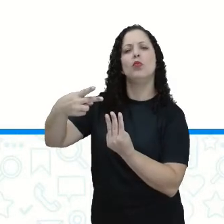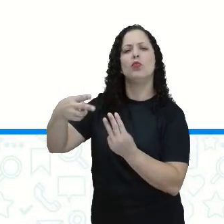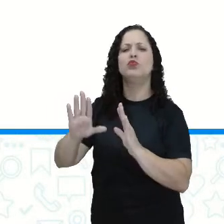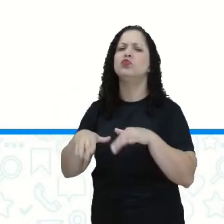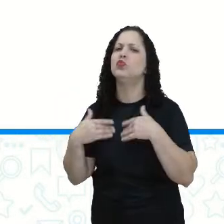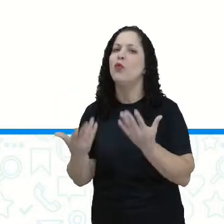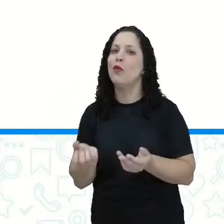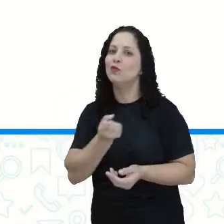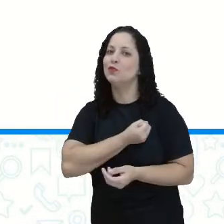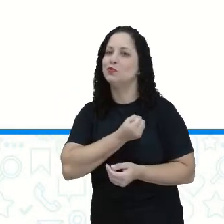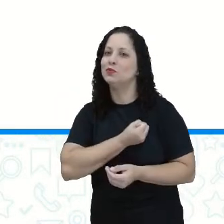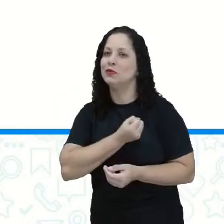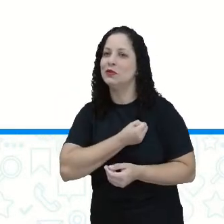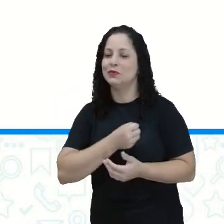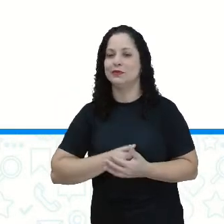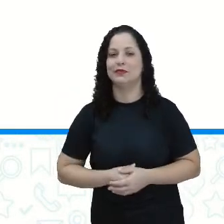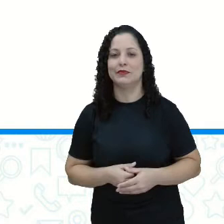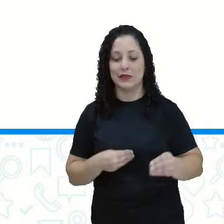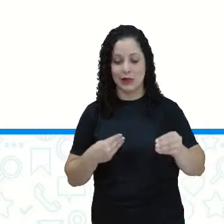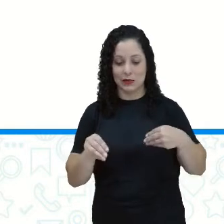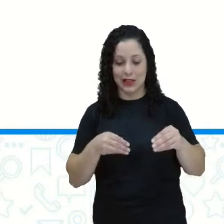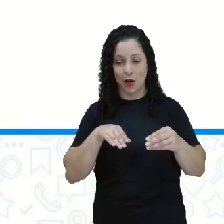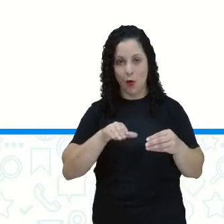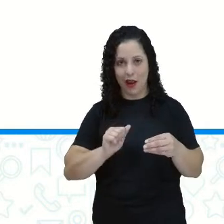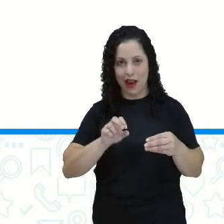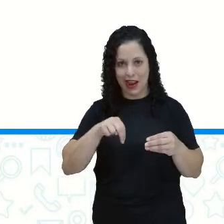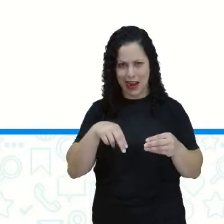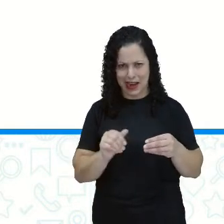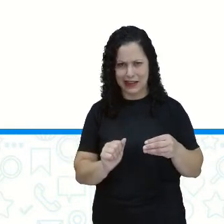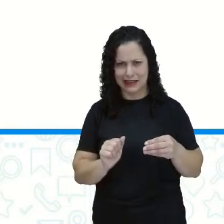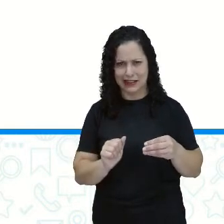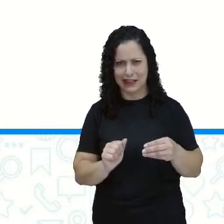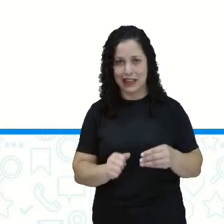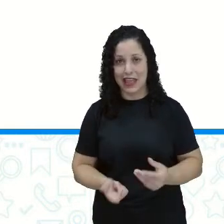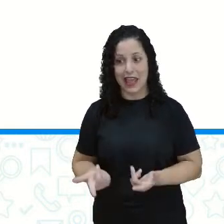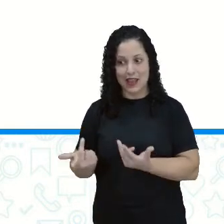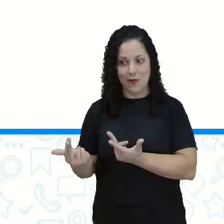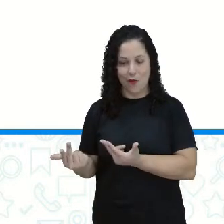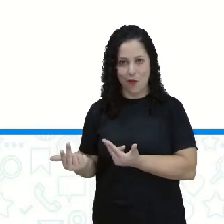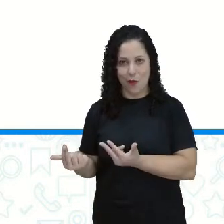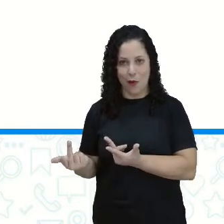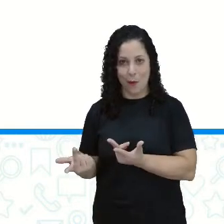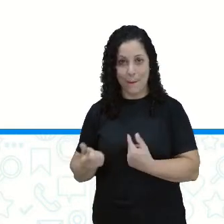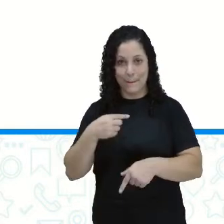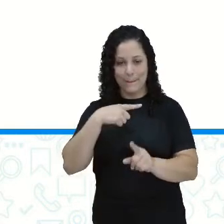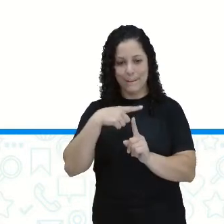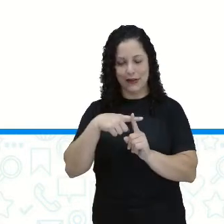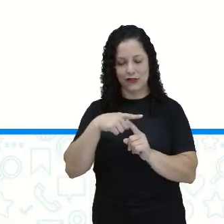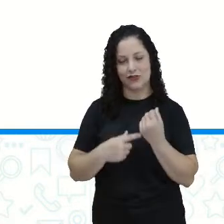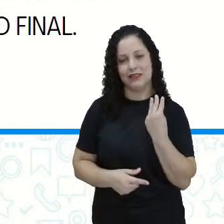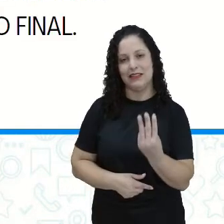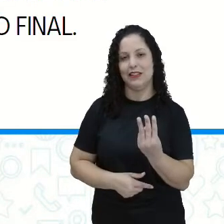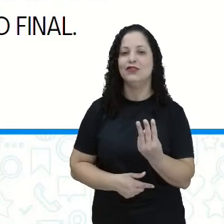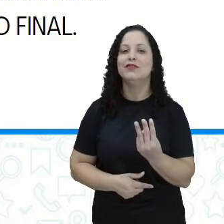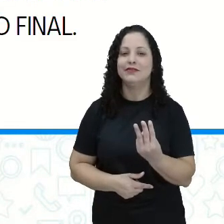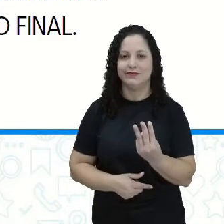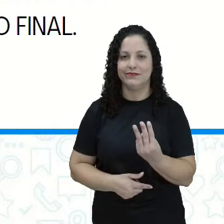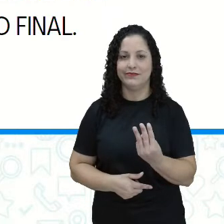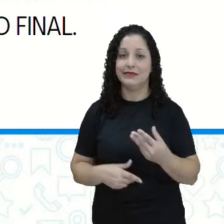No saco de Ana, tem a mesma quantidade de Duda, adicionando mais três no final.